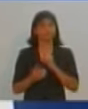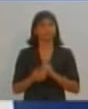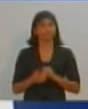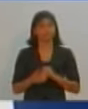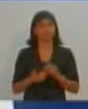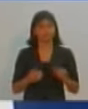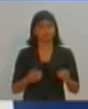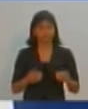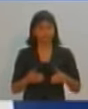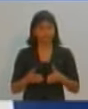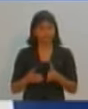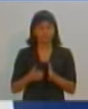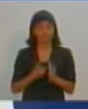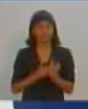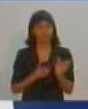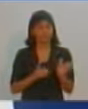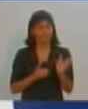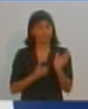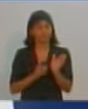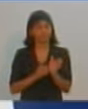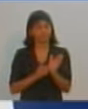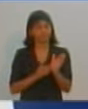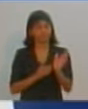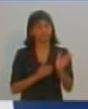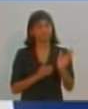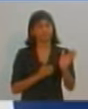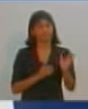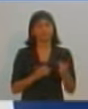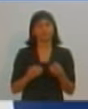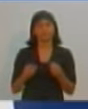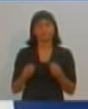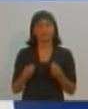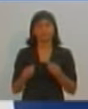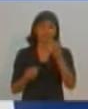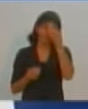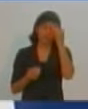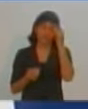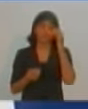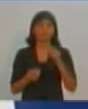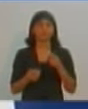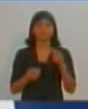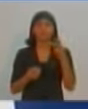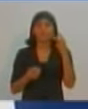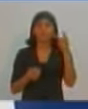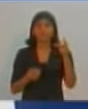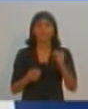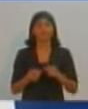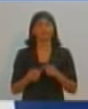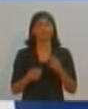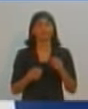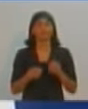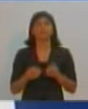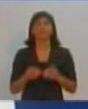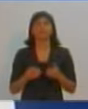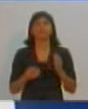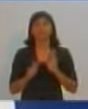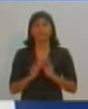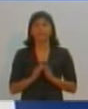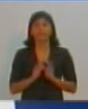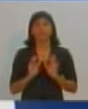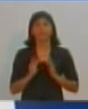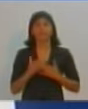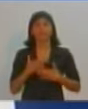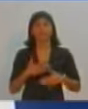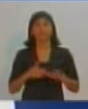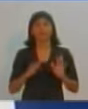tornando filas imensas. Nós conversamos recentemente com várias pessoas na cidade que relataram esperas de 4 horas para